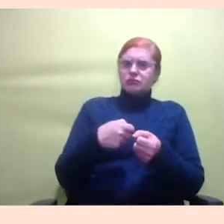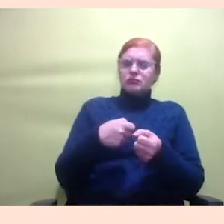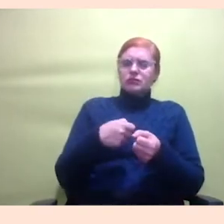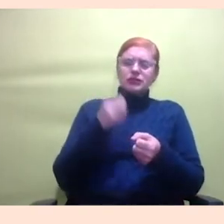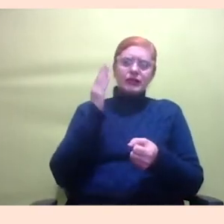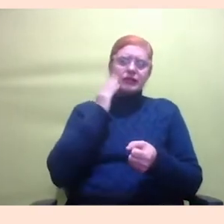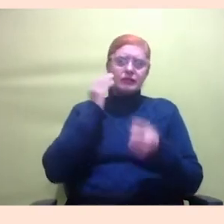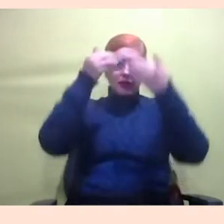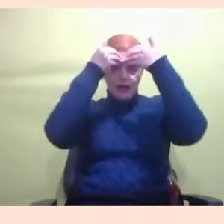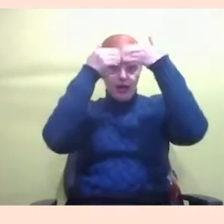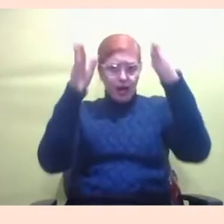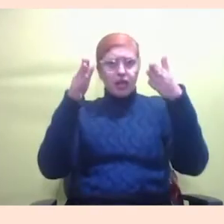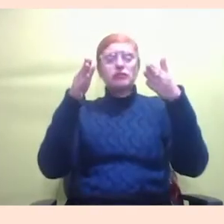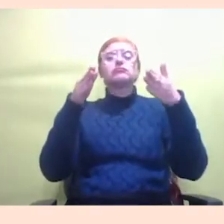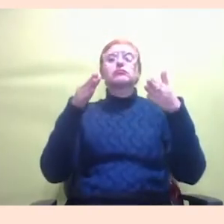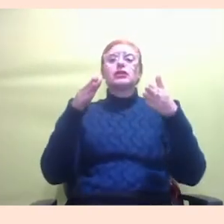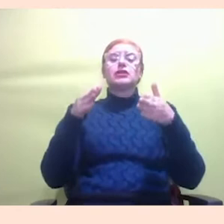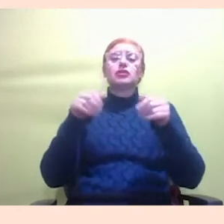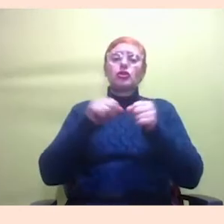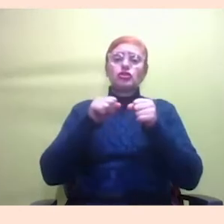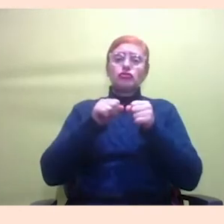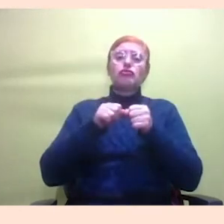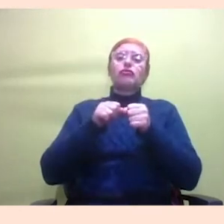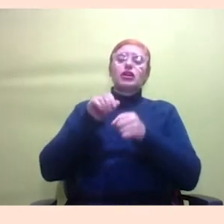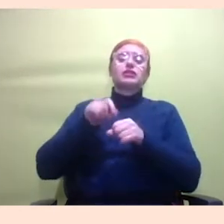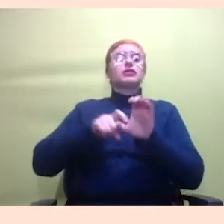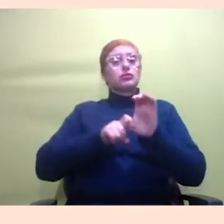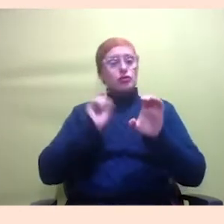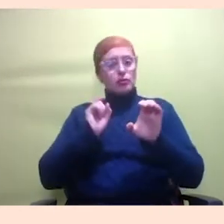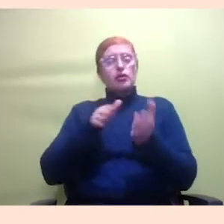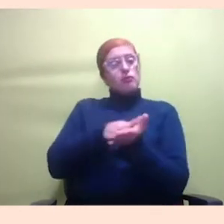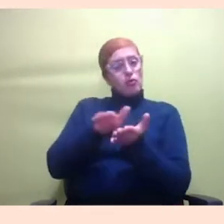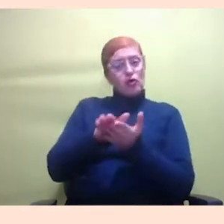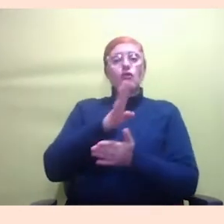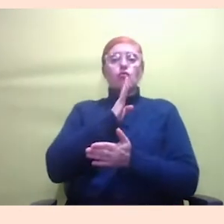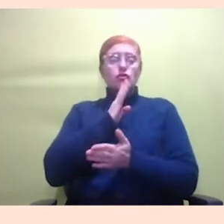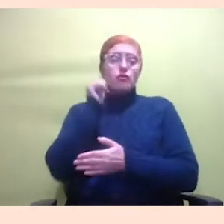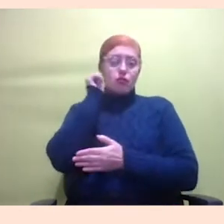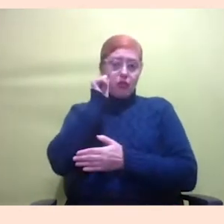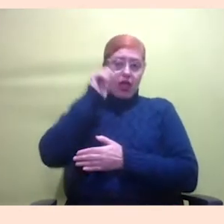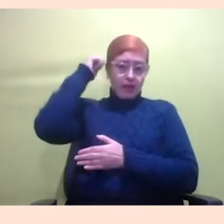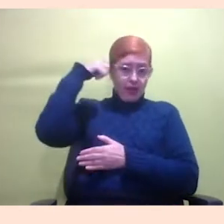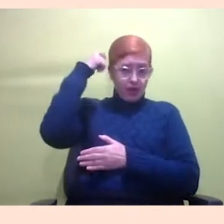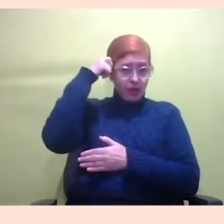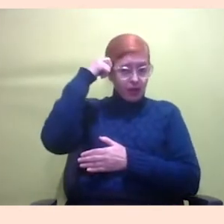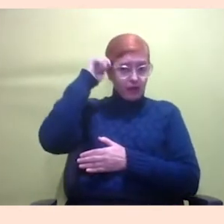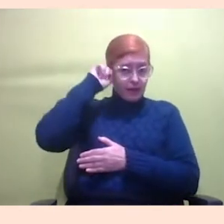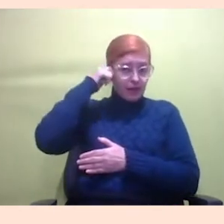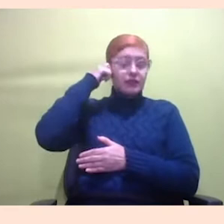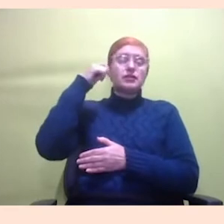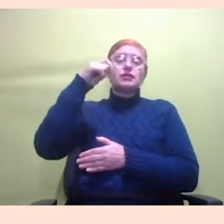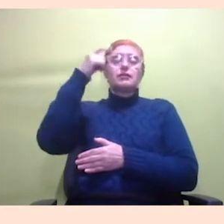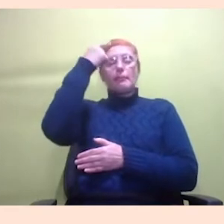seja mais palatável, então pensando em autonomia de produção de conhecimento de mulheres negras, a gente tem pensado um pouco nessas